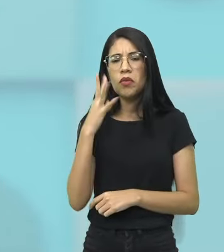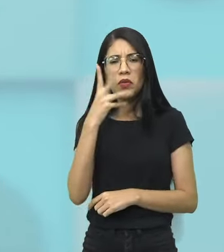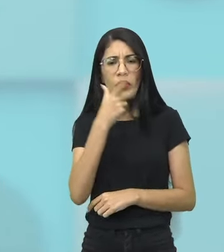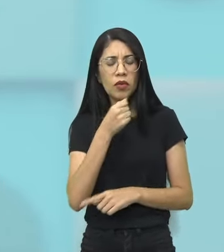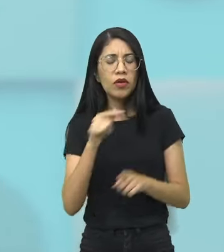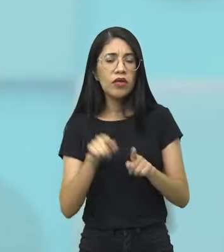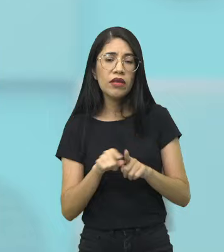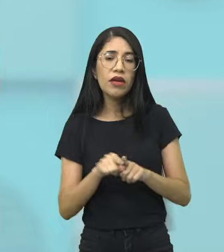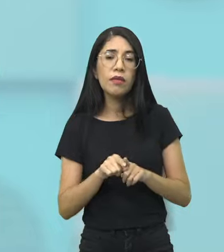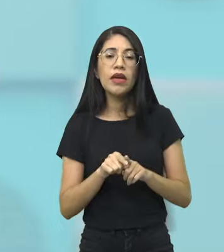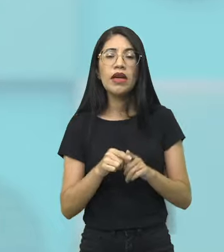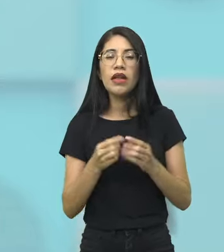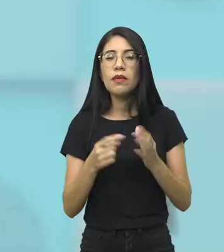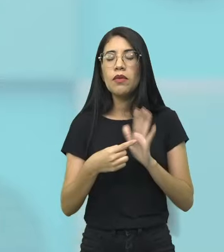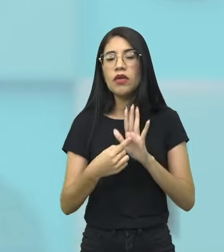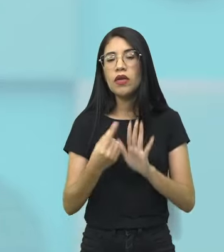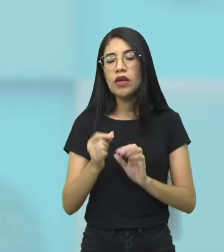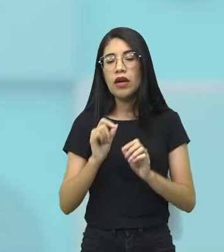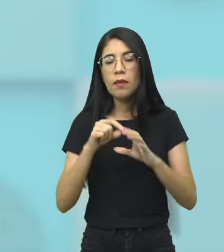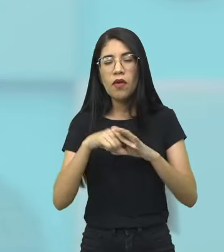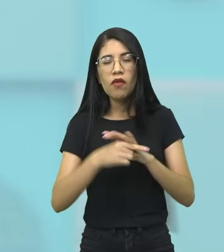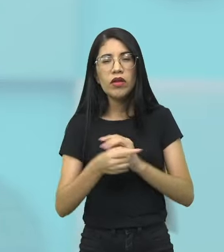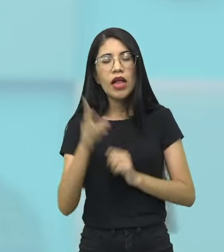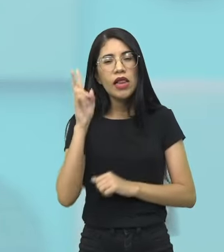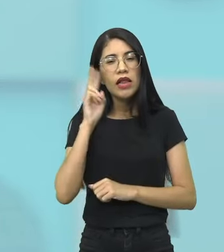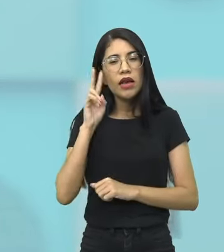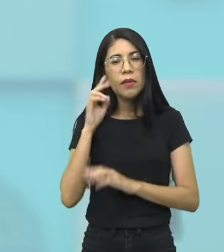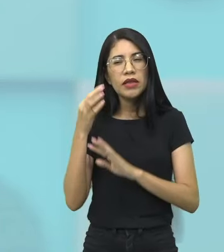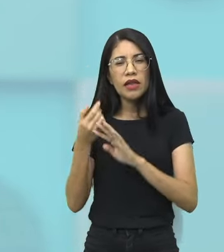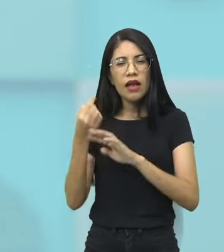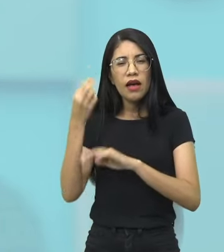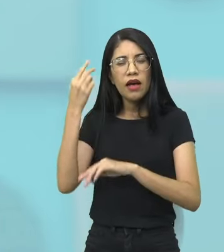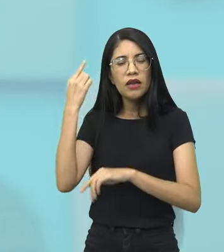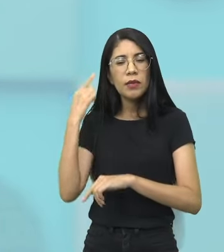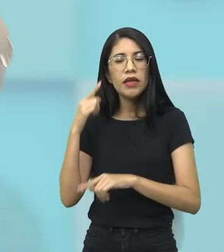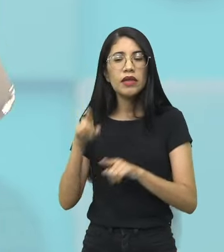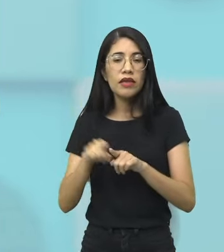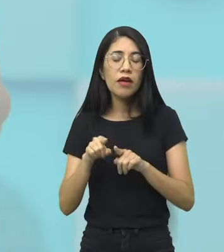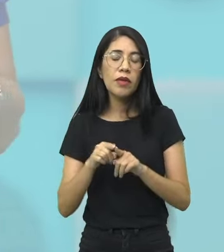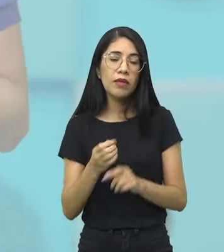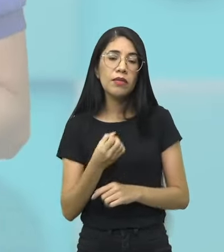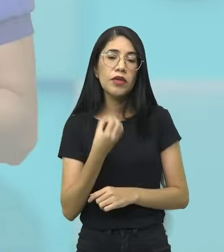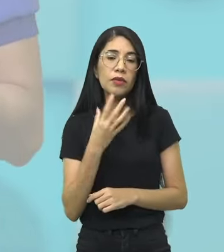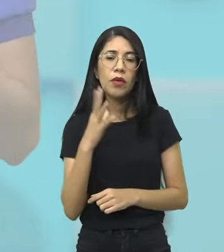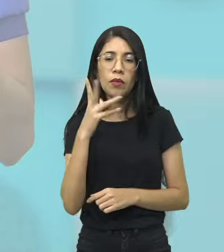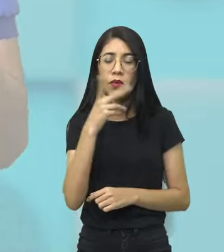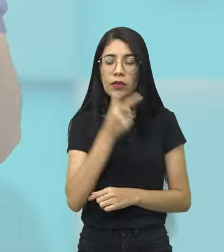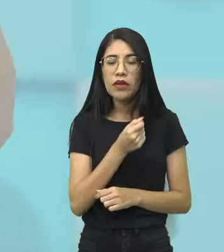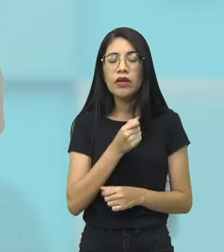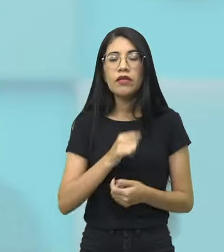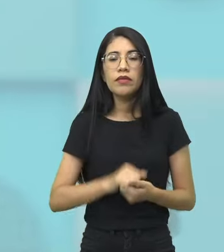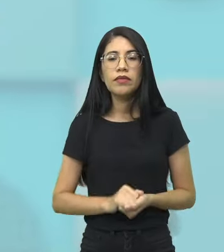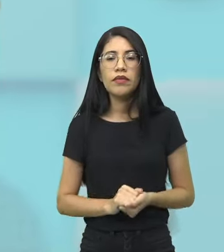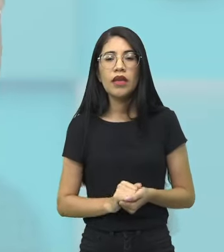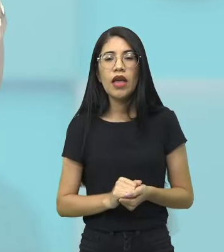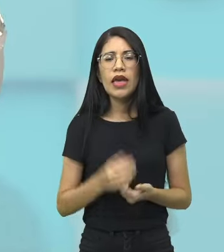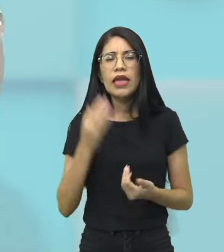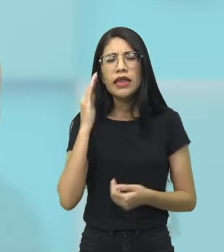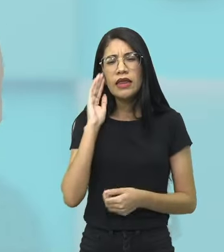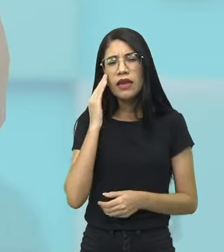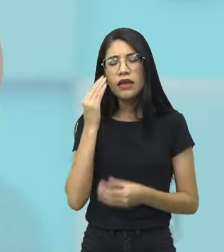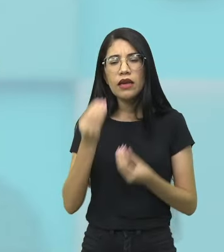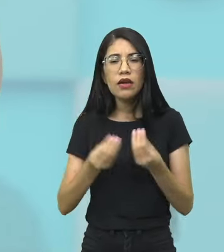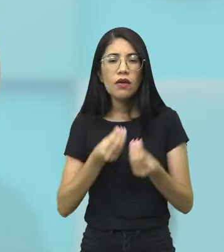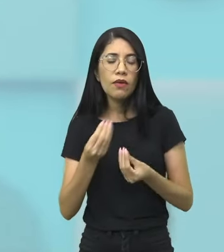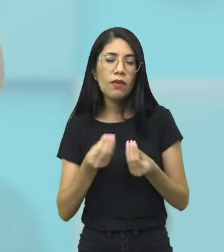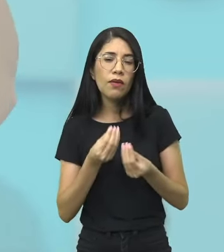se aprofundando nas memórias, né? Versos livres também é muito bonito. Uma questão da gente interpretar